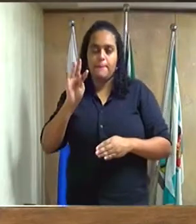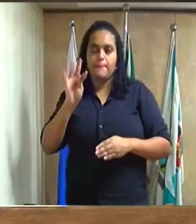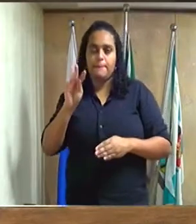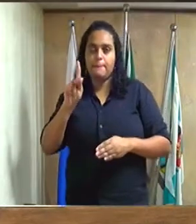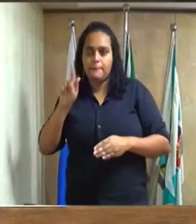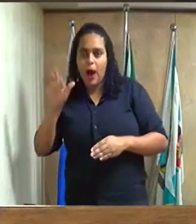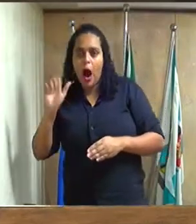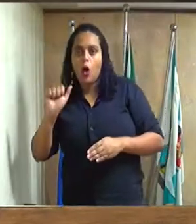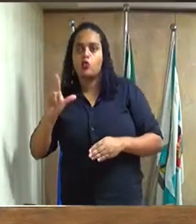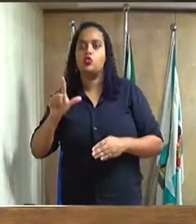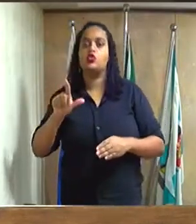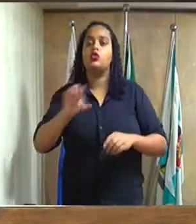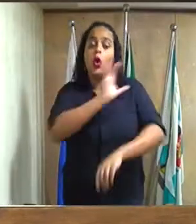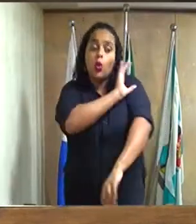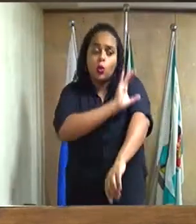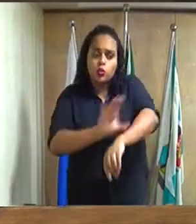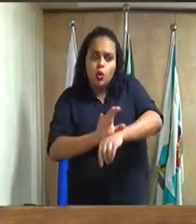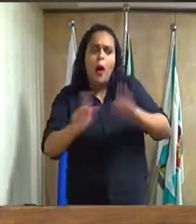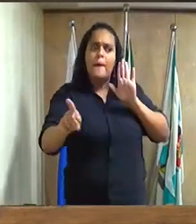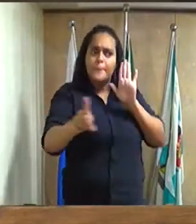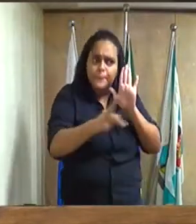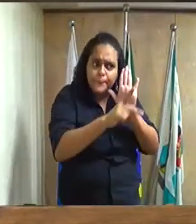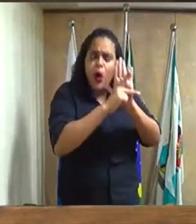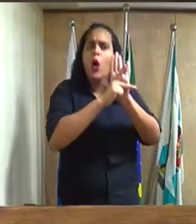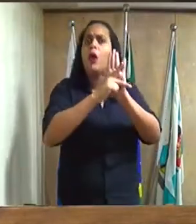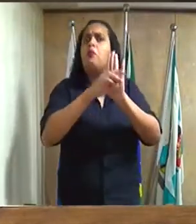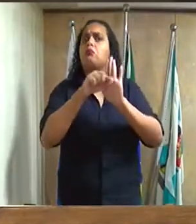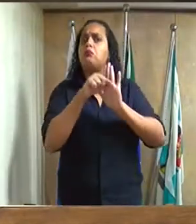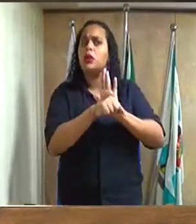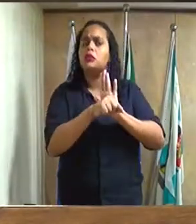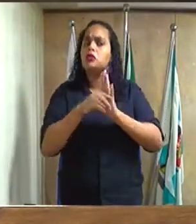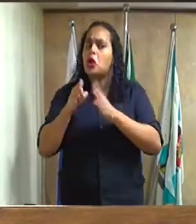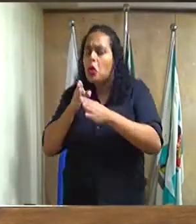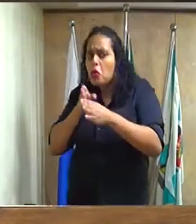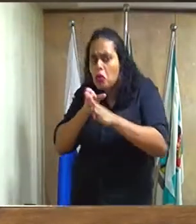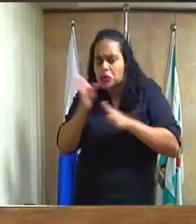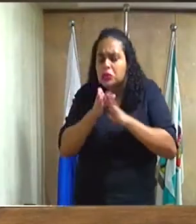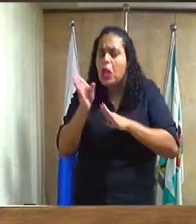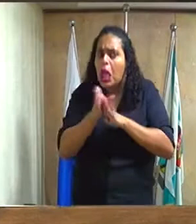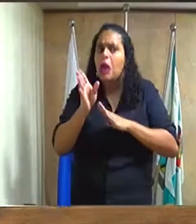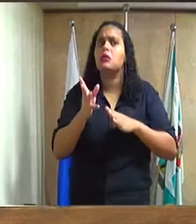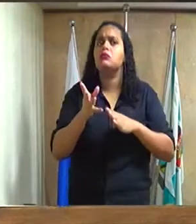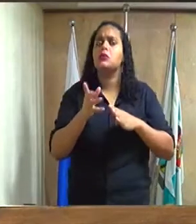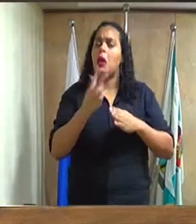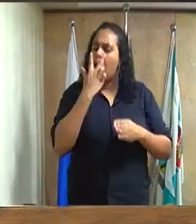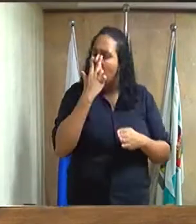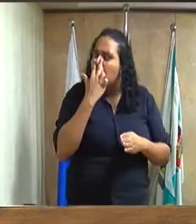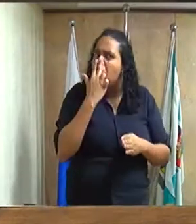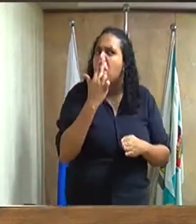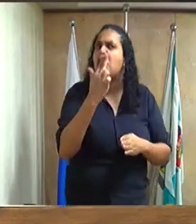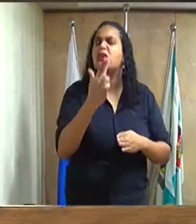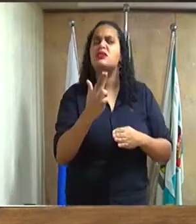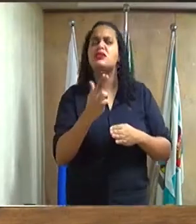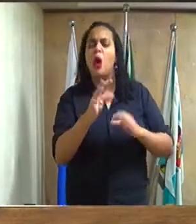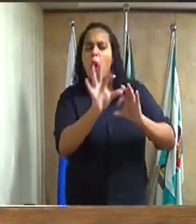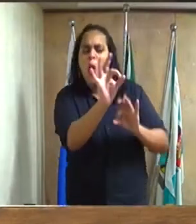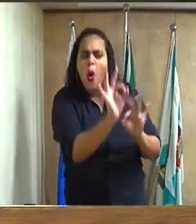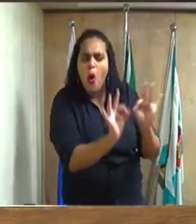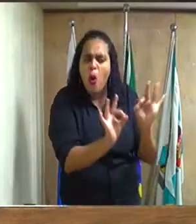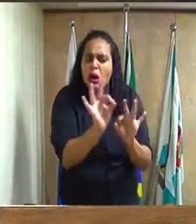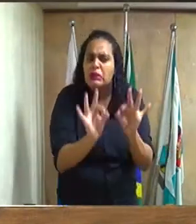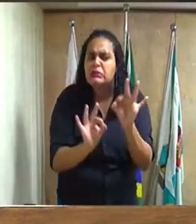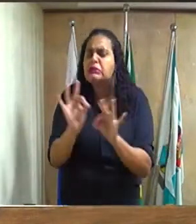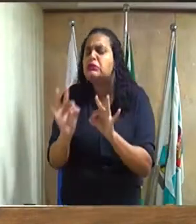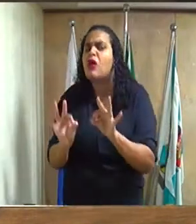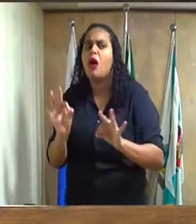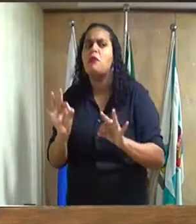parece usada as próprias atribuições de conselheiras e ela parece organizar uma feira